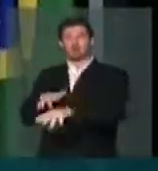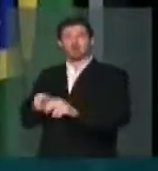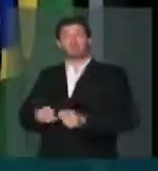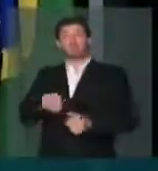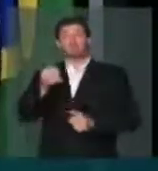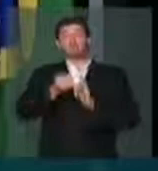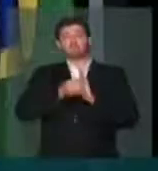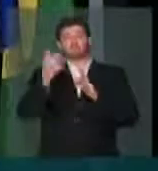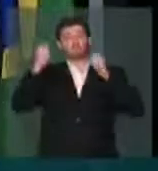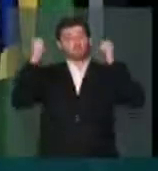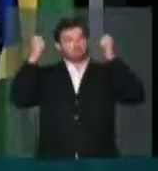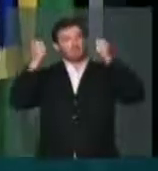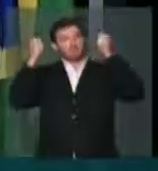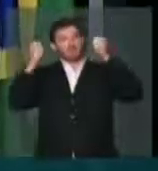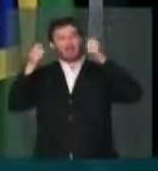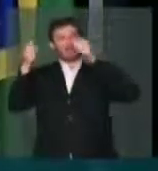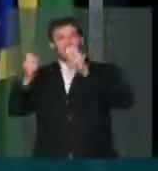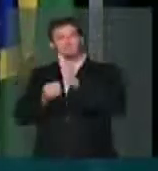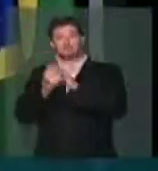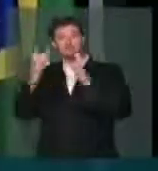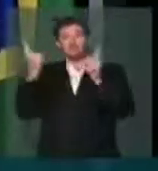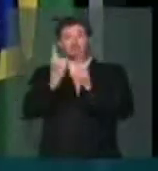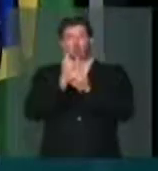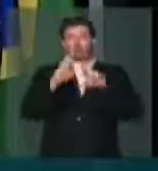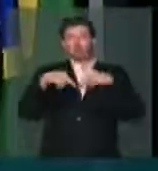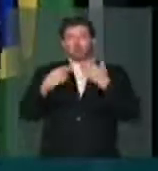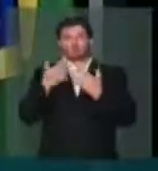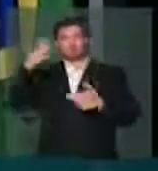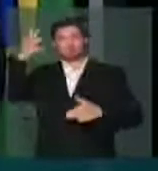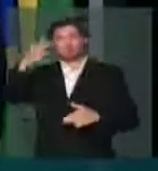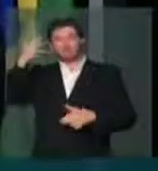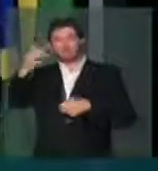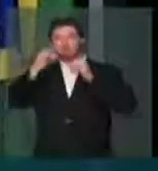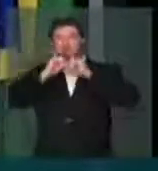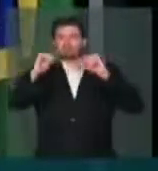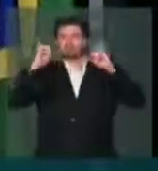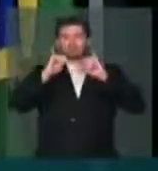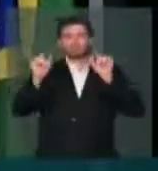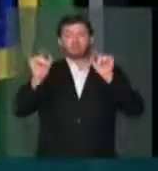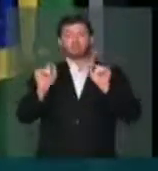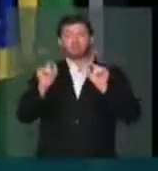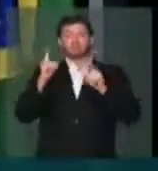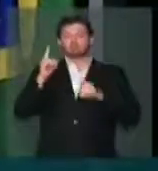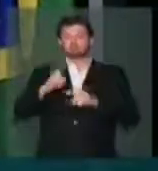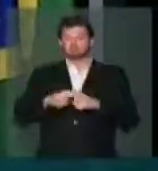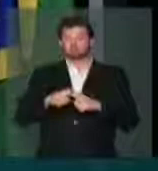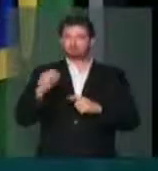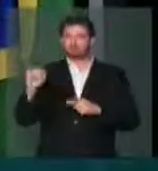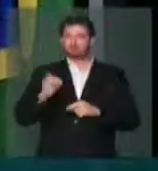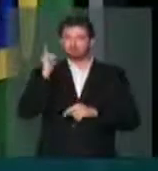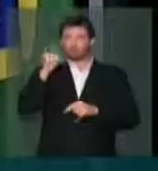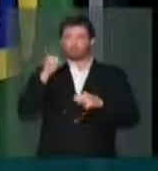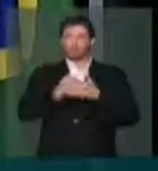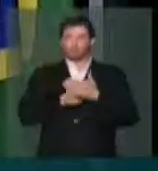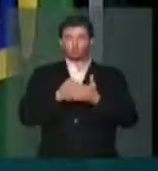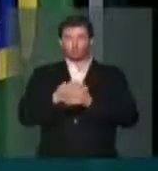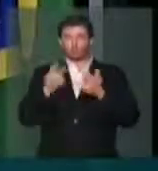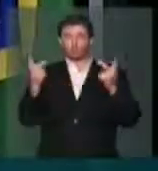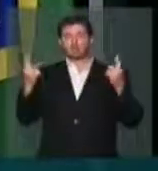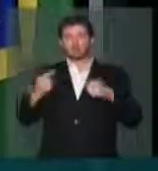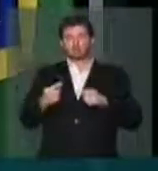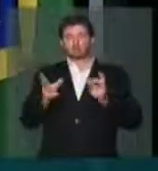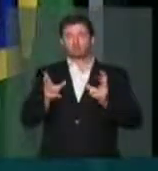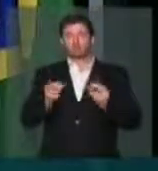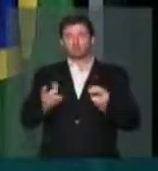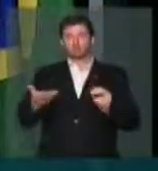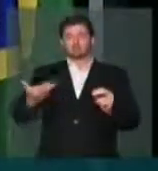manifestações, diversos encontros, palestras, para divulgar a importância do combate ao câncer de